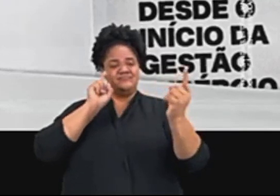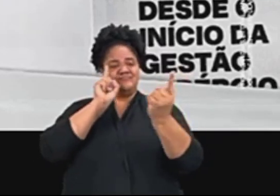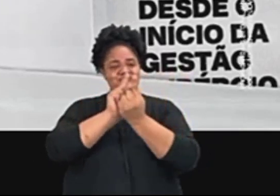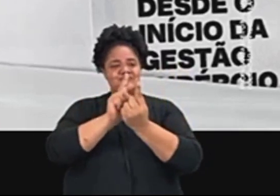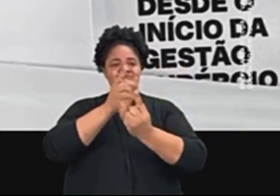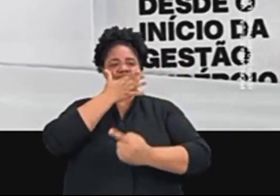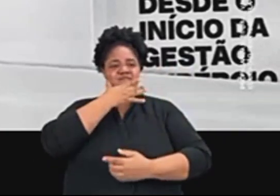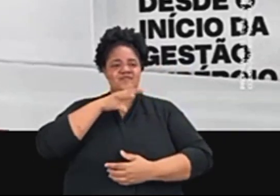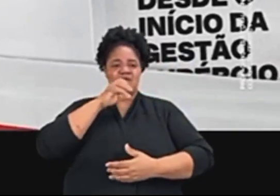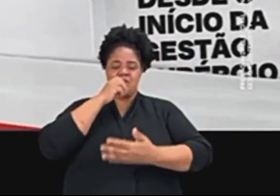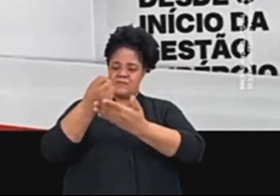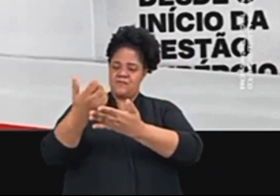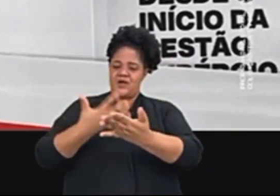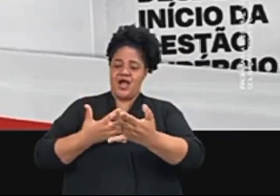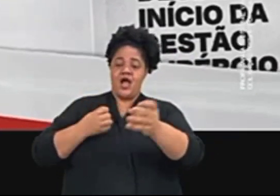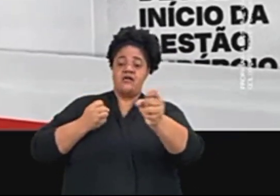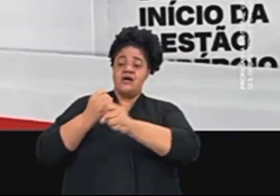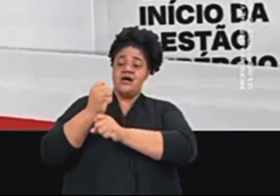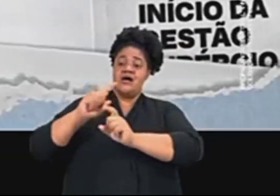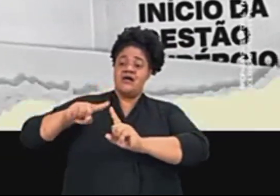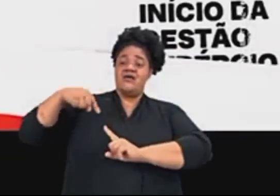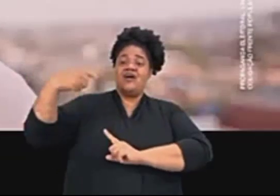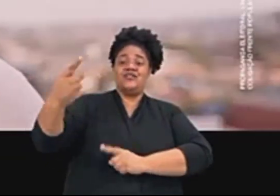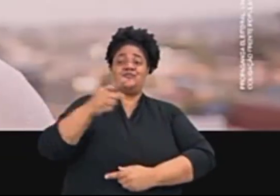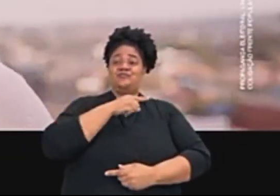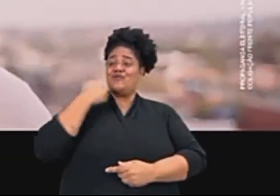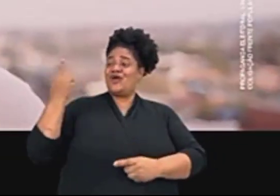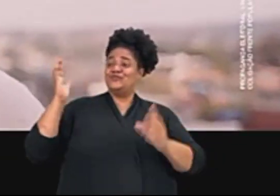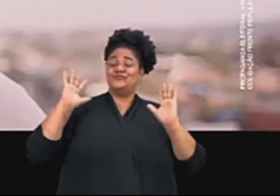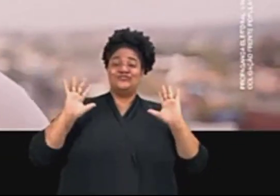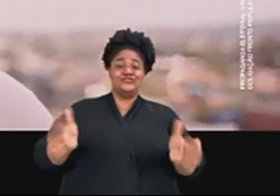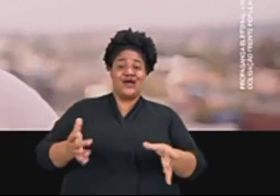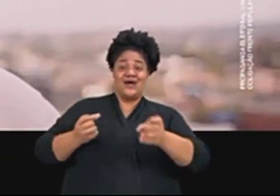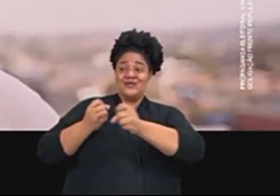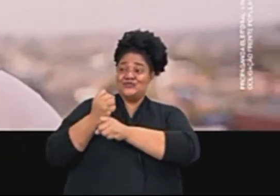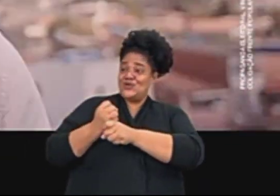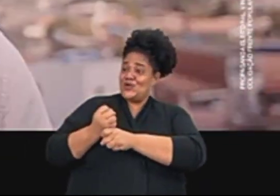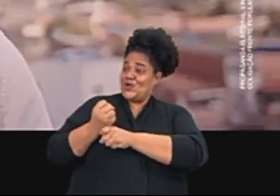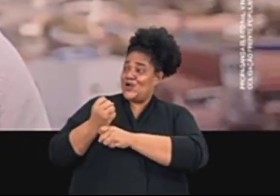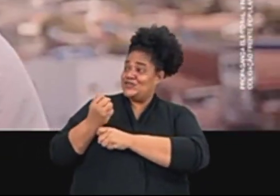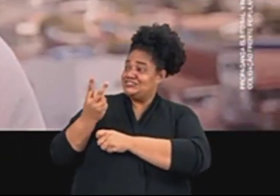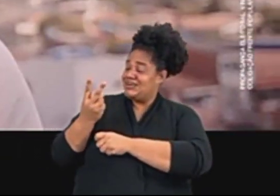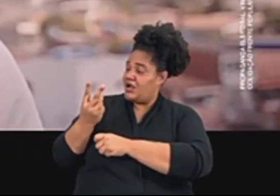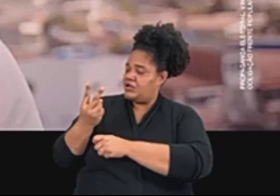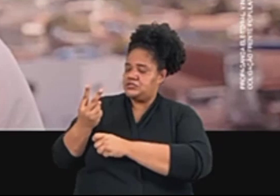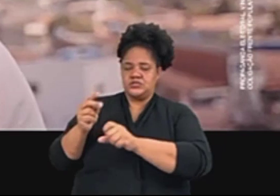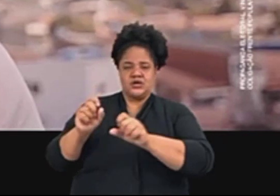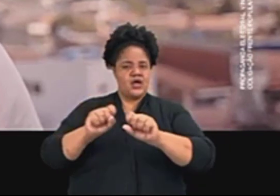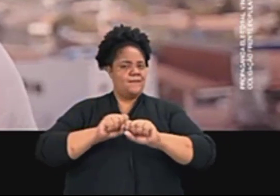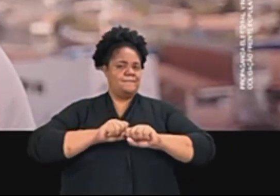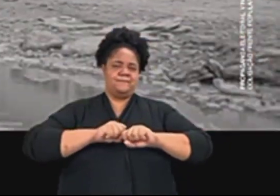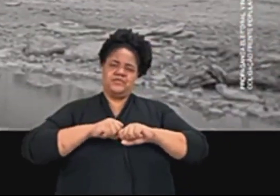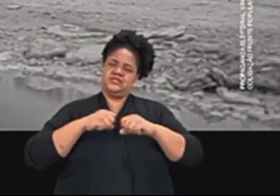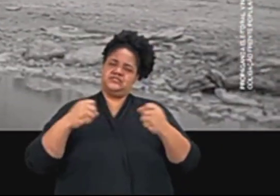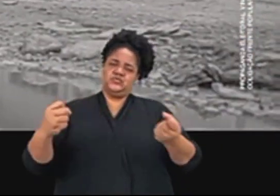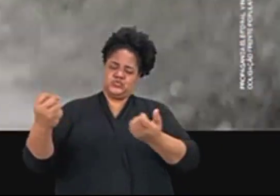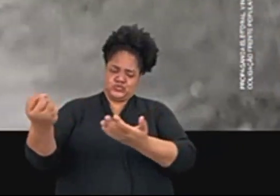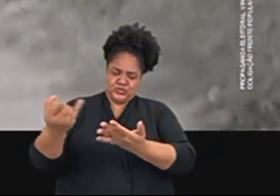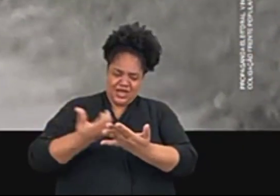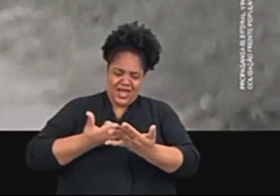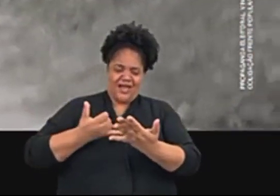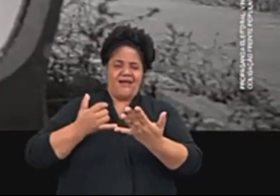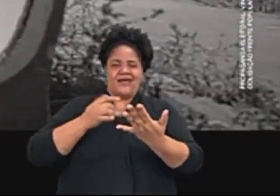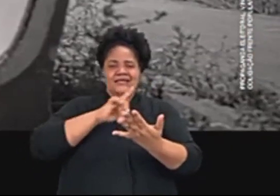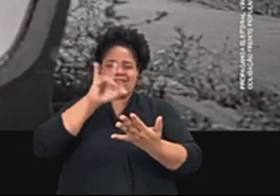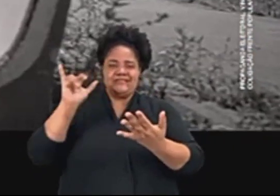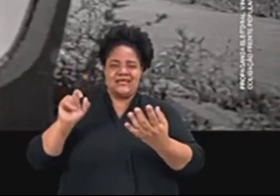pai, dois anos após sua morte. Ó, tá vendo aí? Esse absurdo já virou rotina na cidade